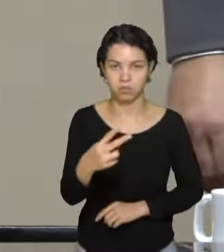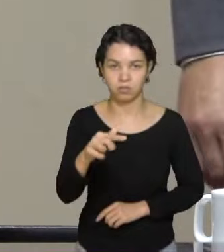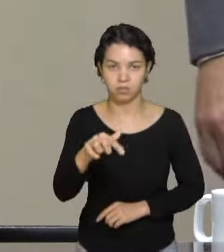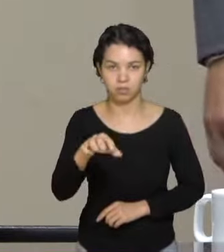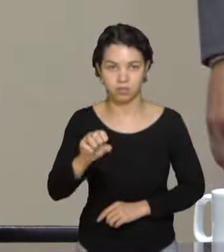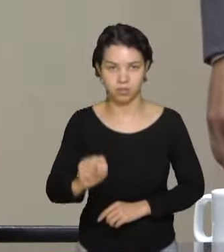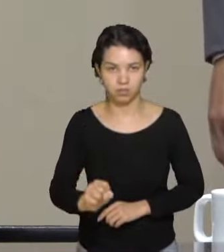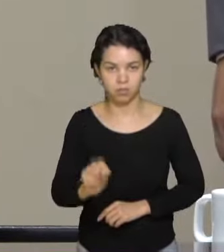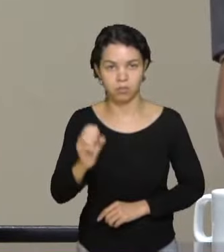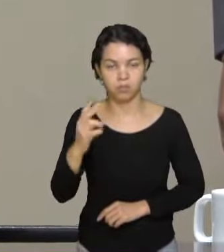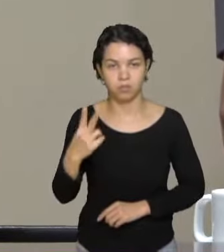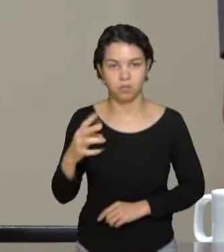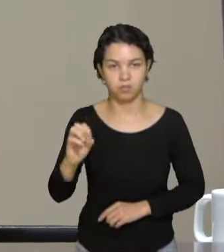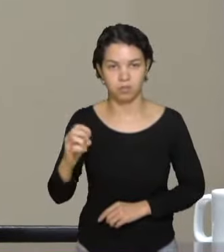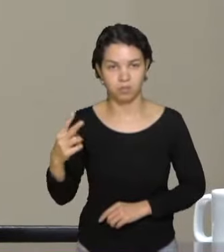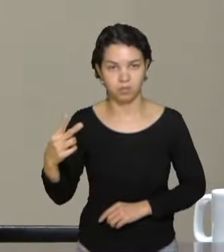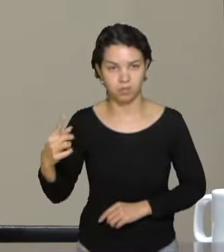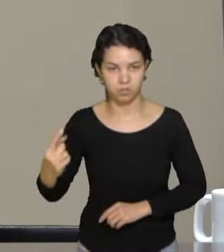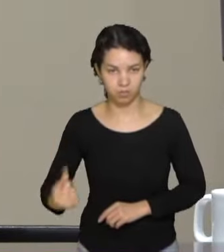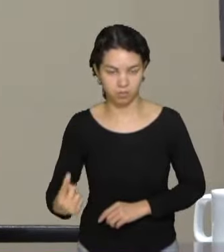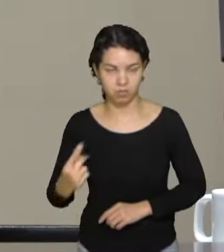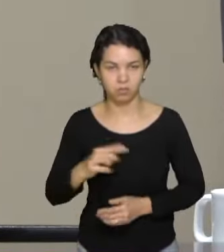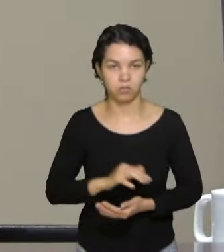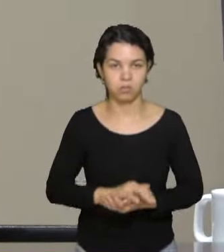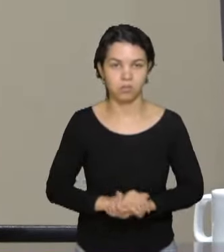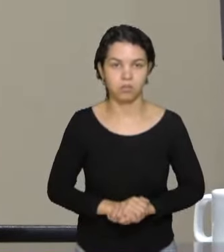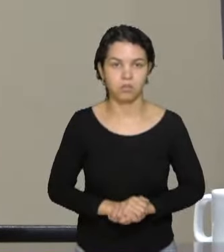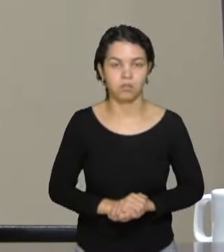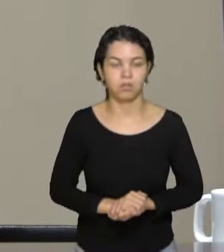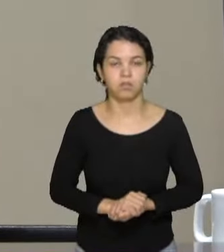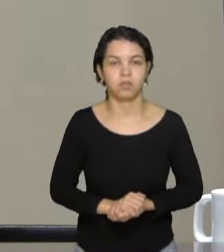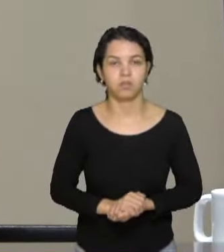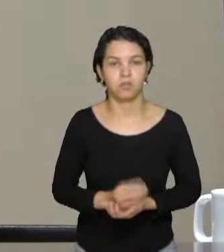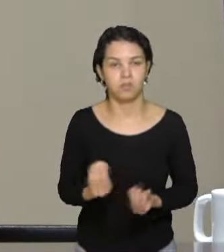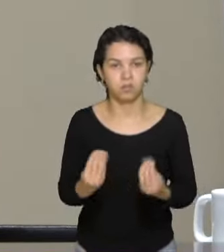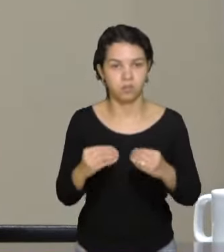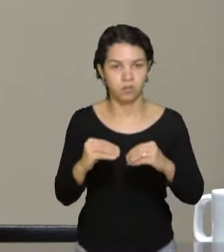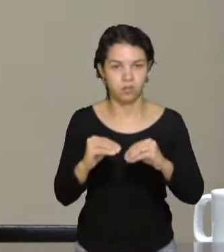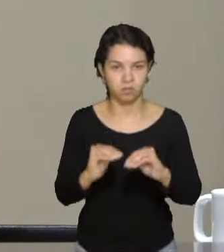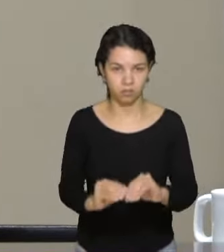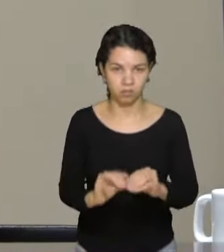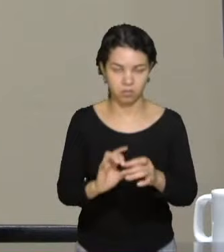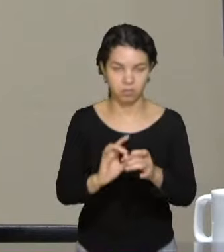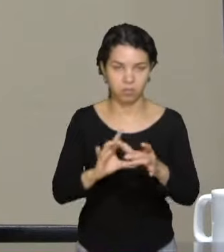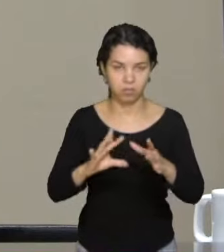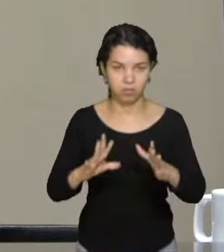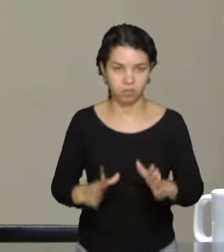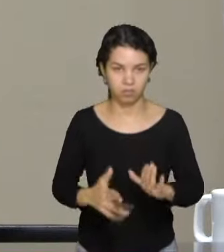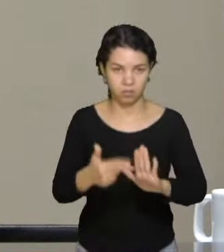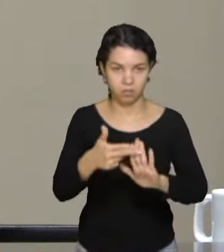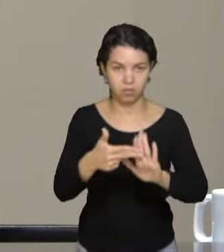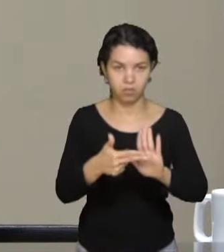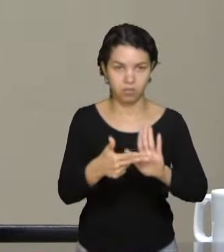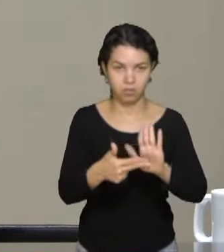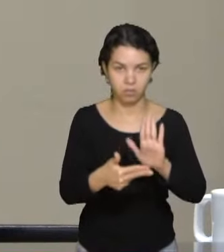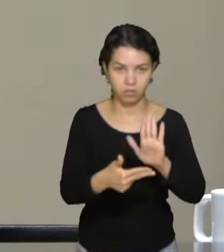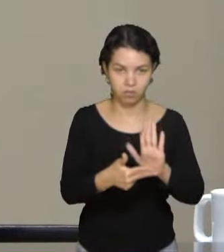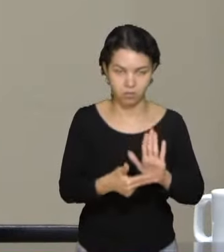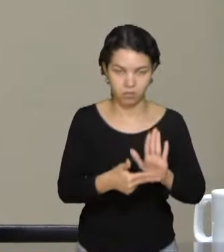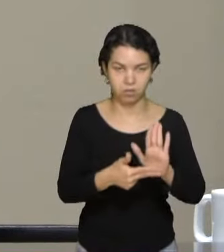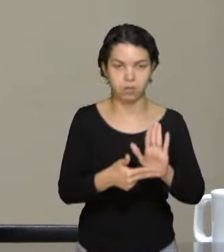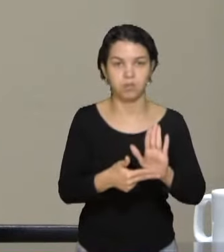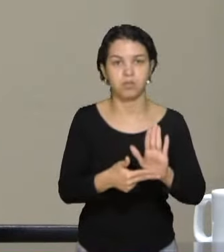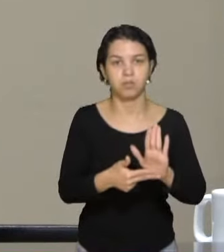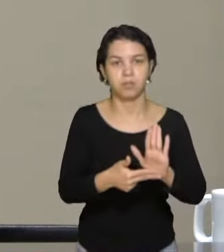.2021, que consolida os atos normativos que concedem o título de utilidade